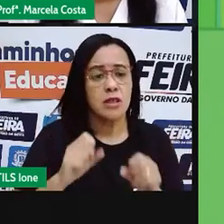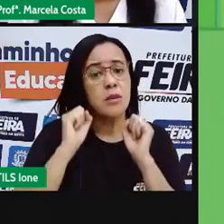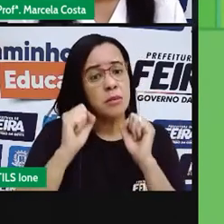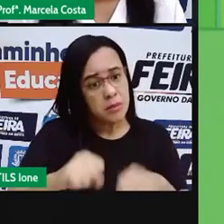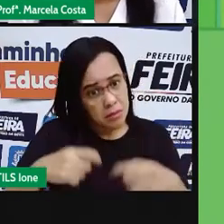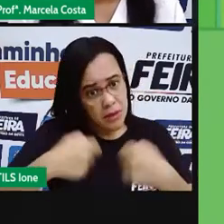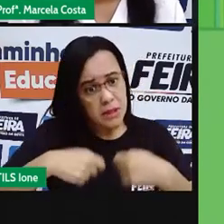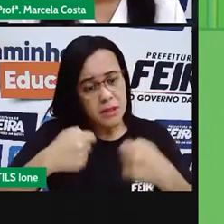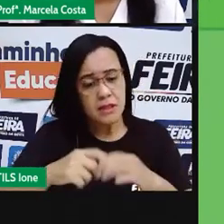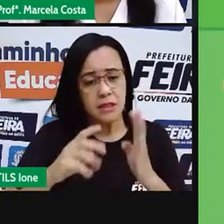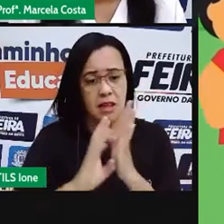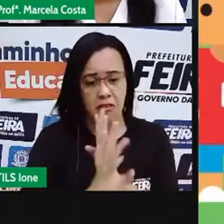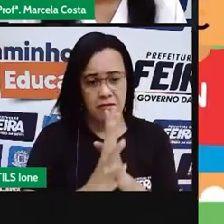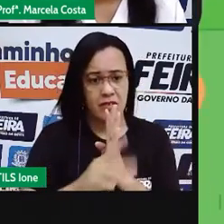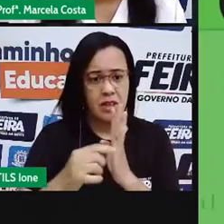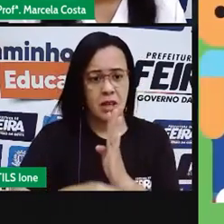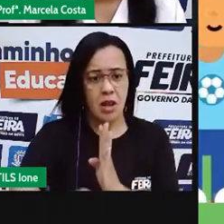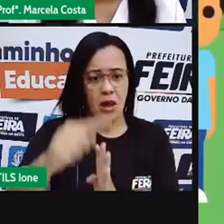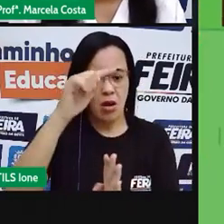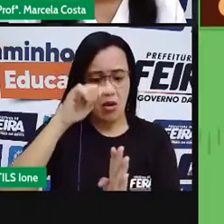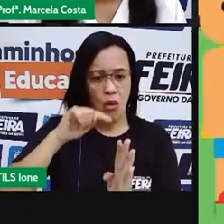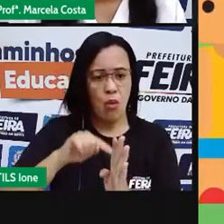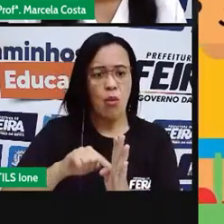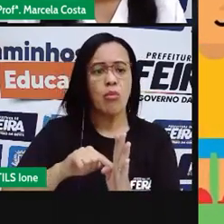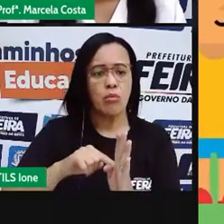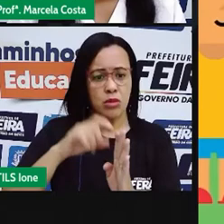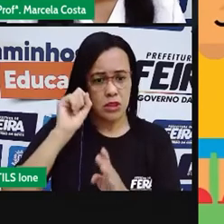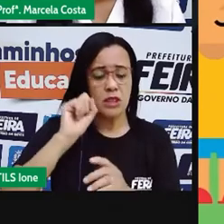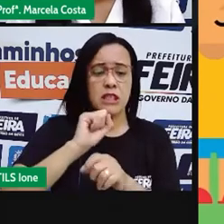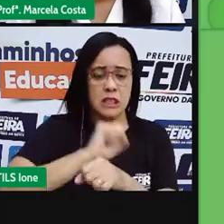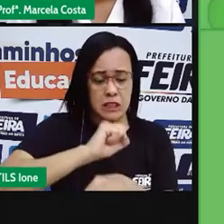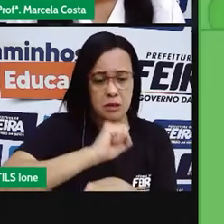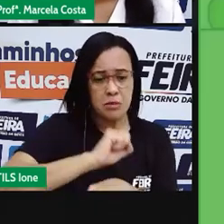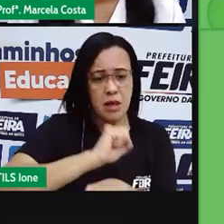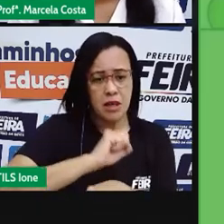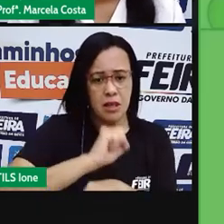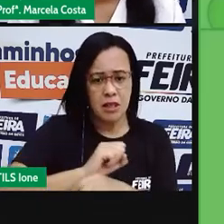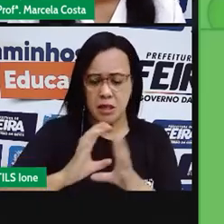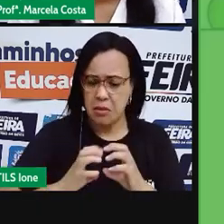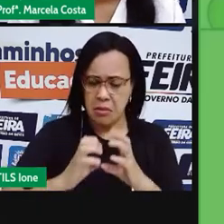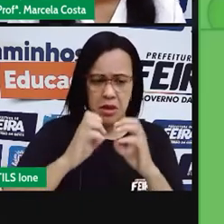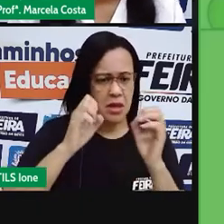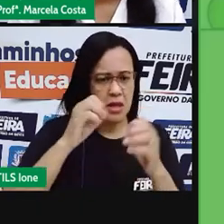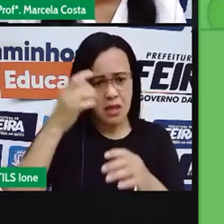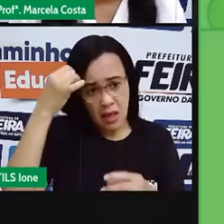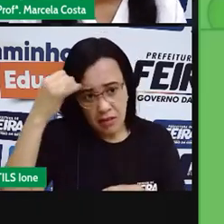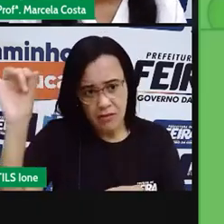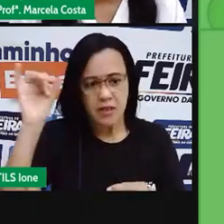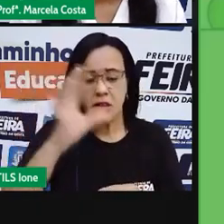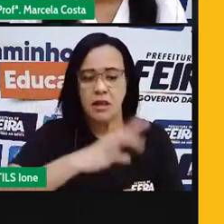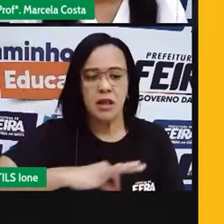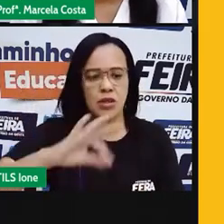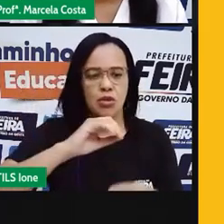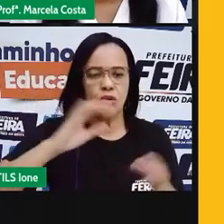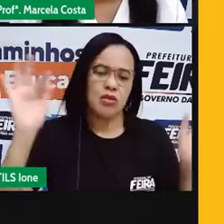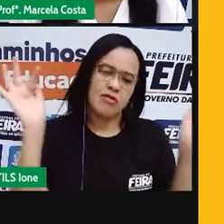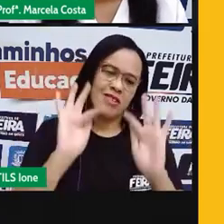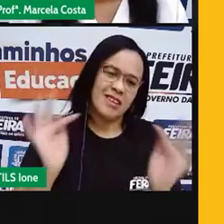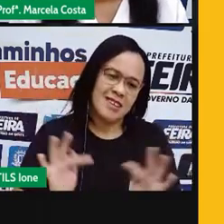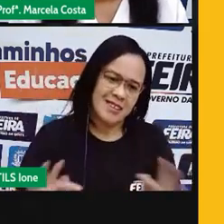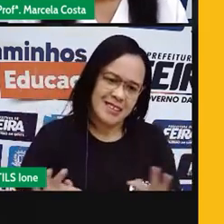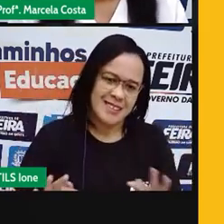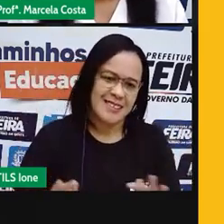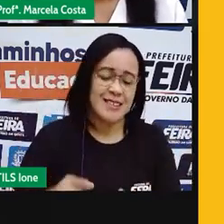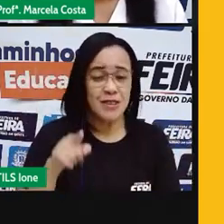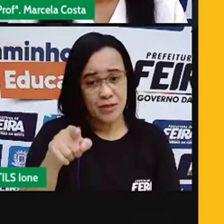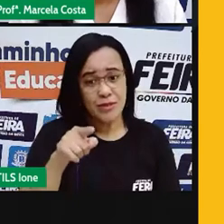esperando sua vez assim como todos. Assim ninguém brigaria e todos estariam contentes. Você tem direito